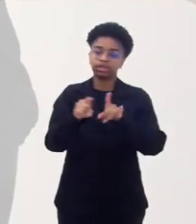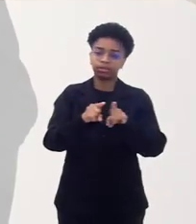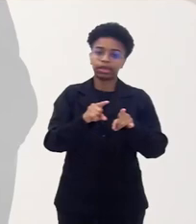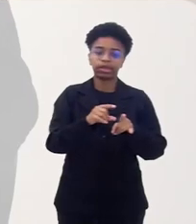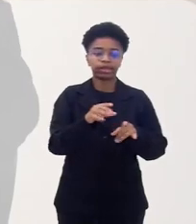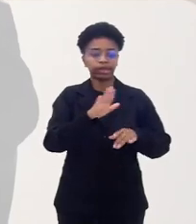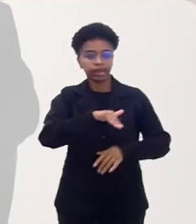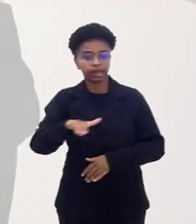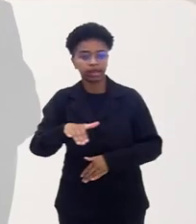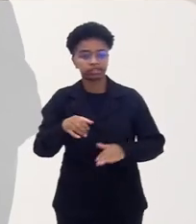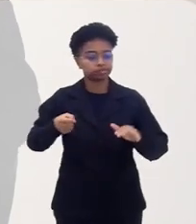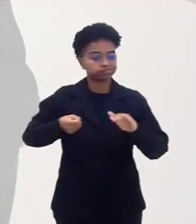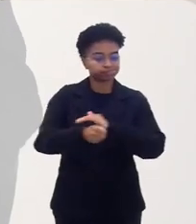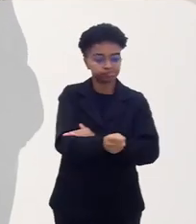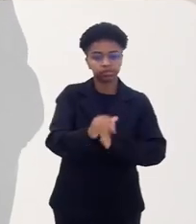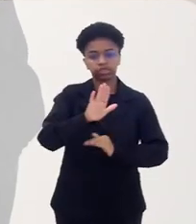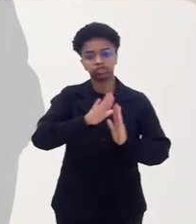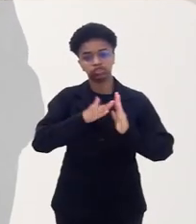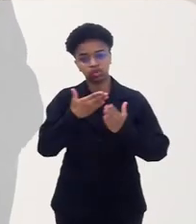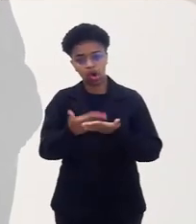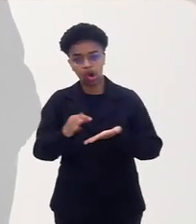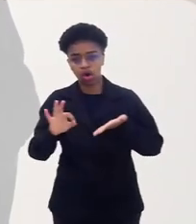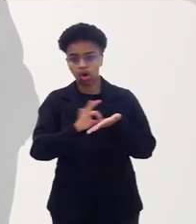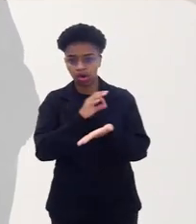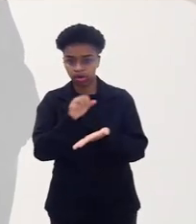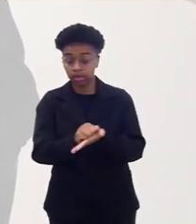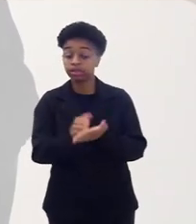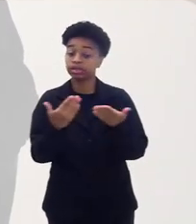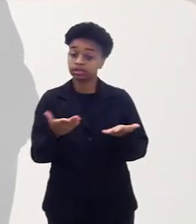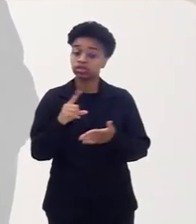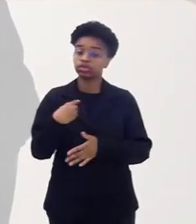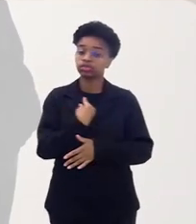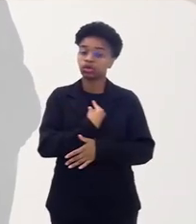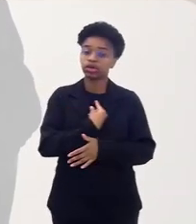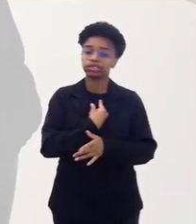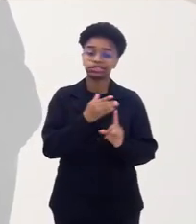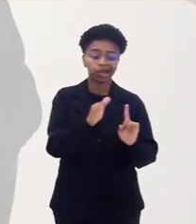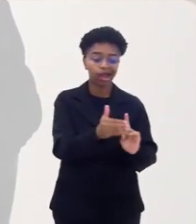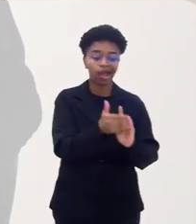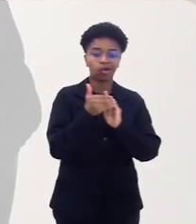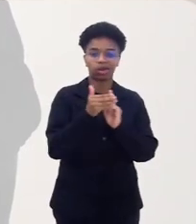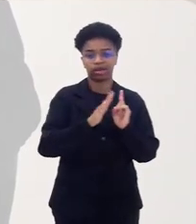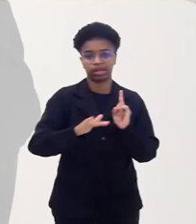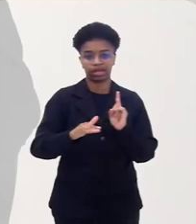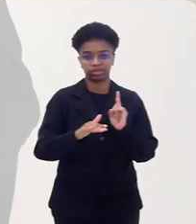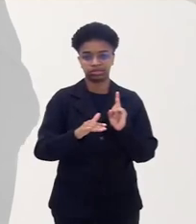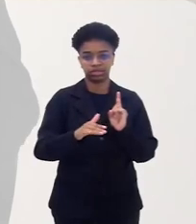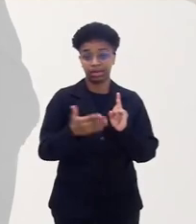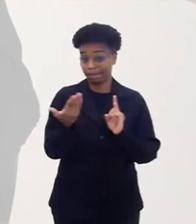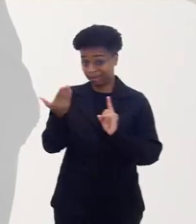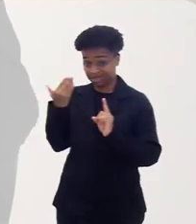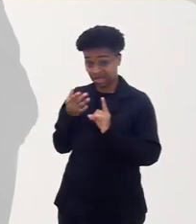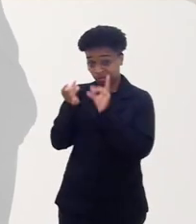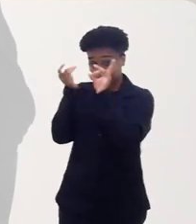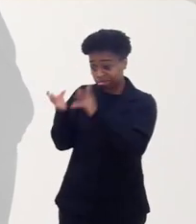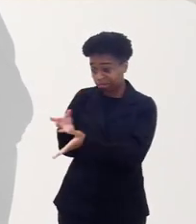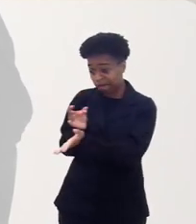escolas. Então, nós abraçamos essas crianças, ao invés de repudiá-las.